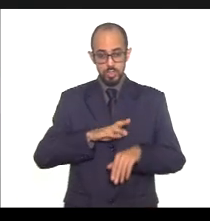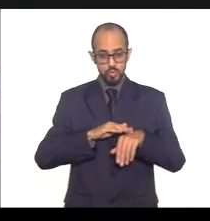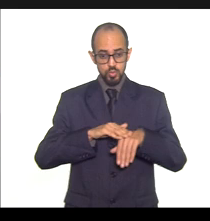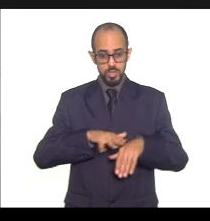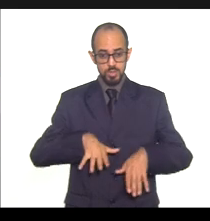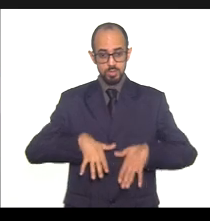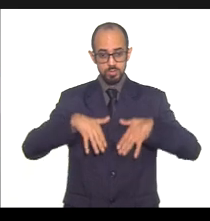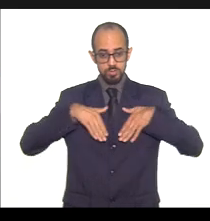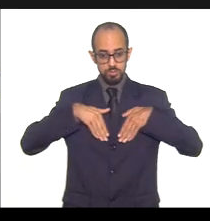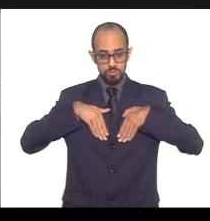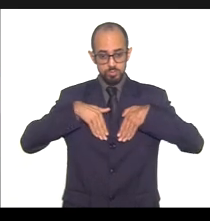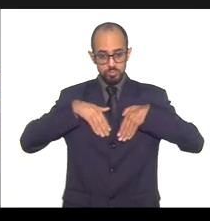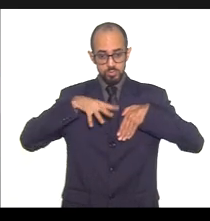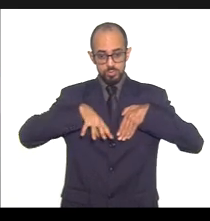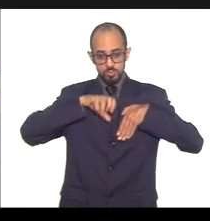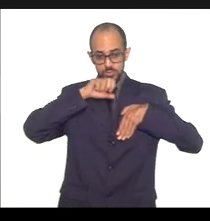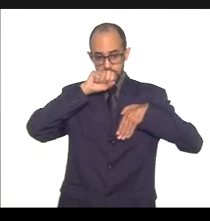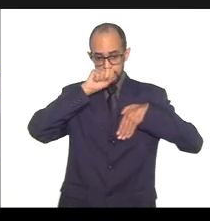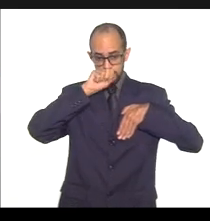7%.